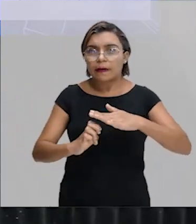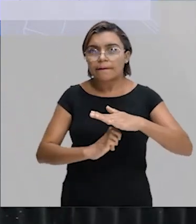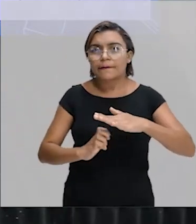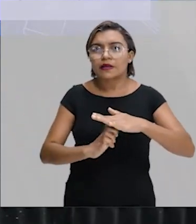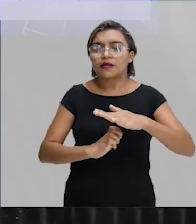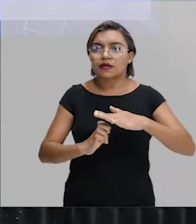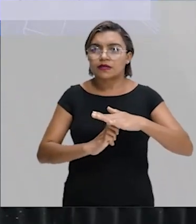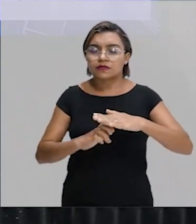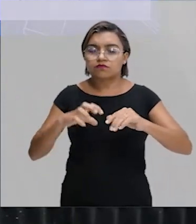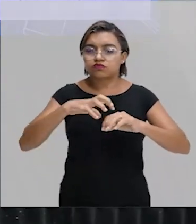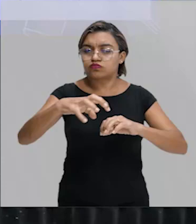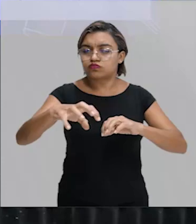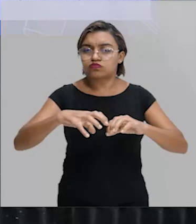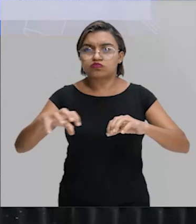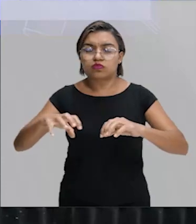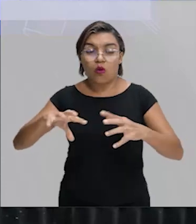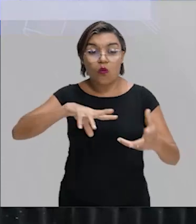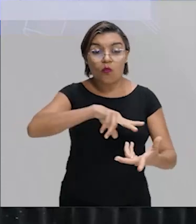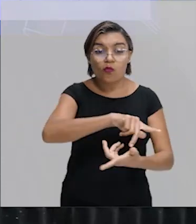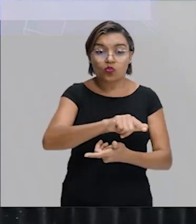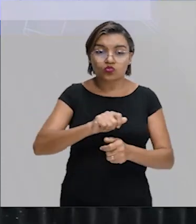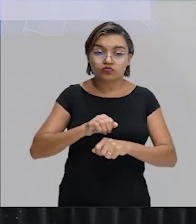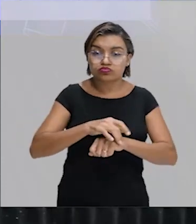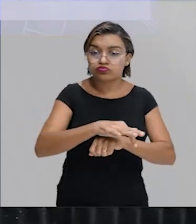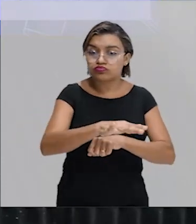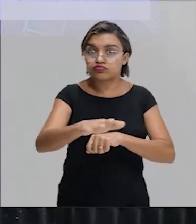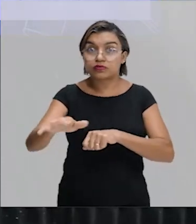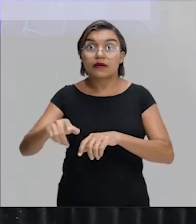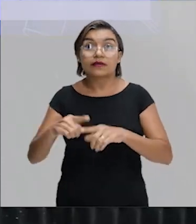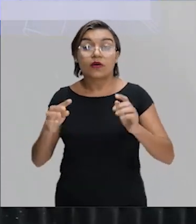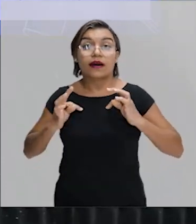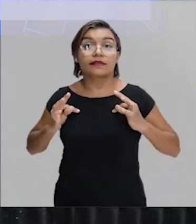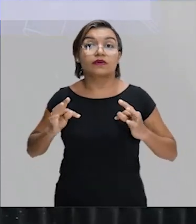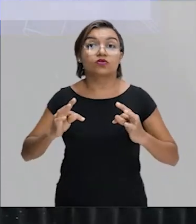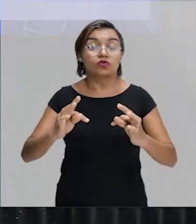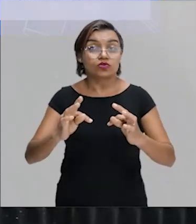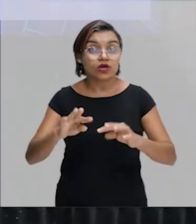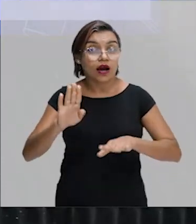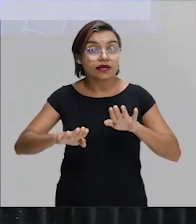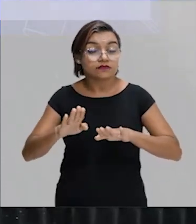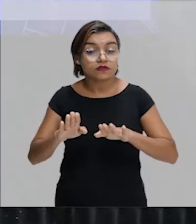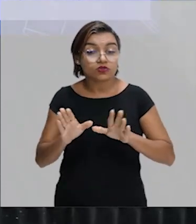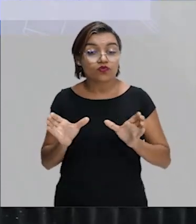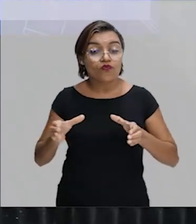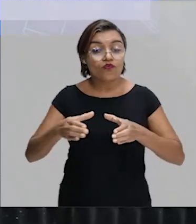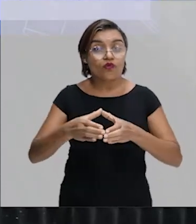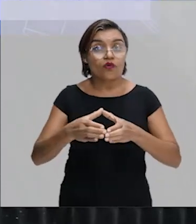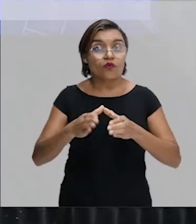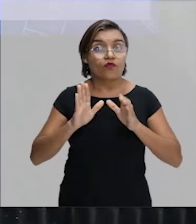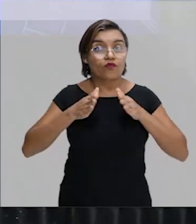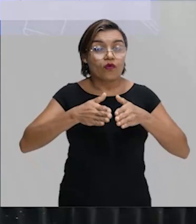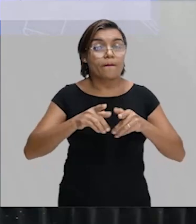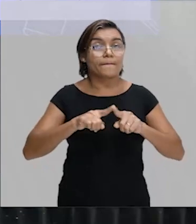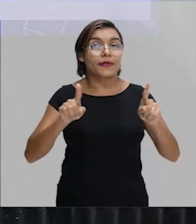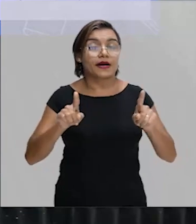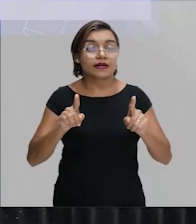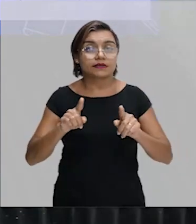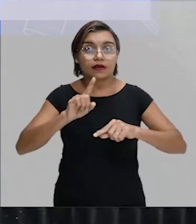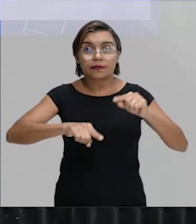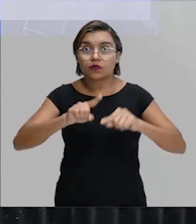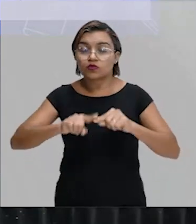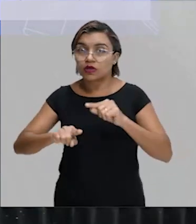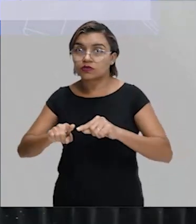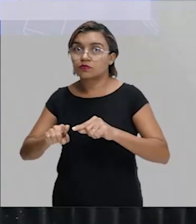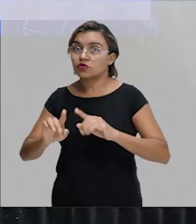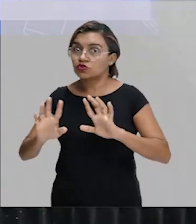empresas que vão se espalhar pelo mundo. A tecnologia, muitas vezes, ela se concentra. Mas a montagem desses produtos, não.